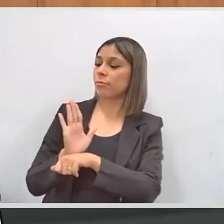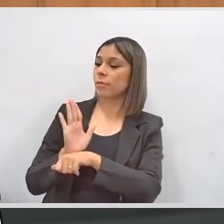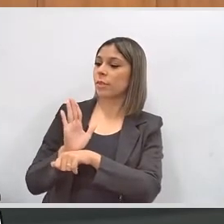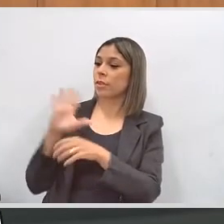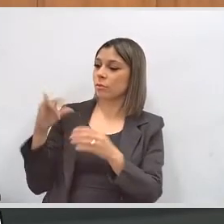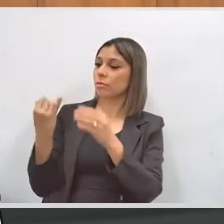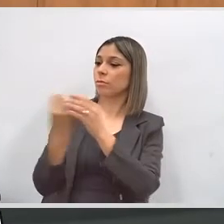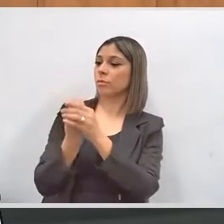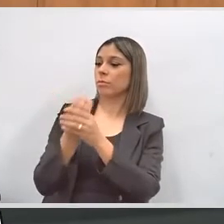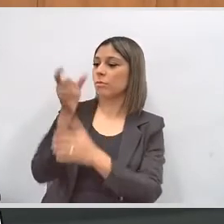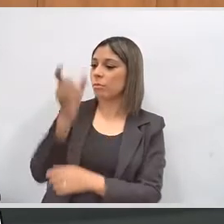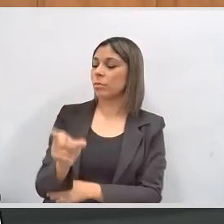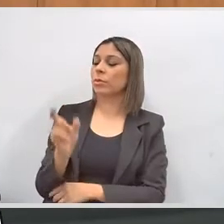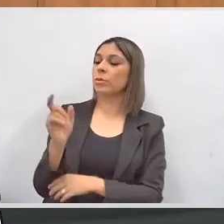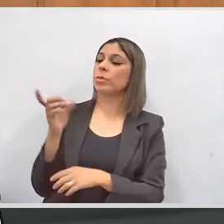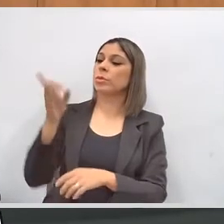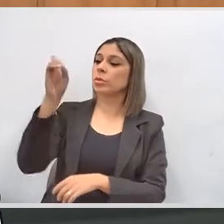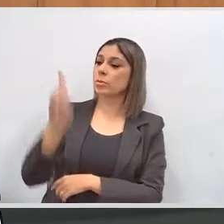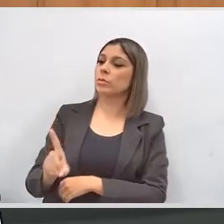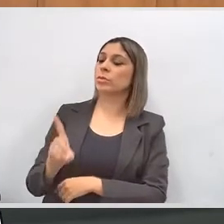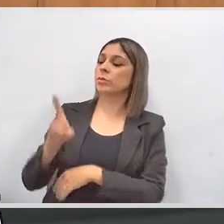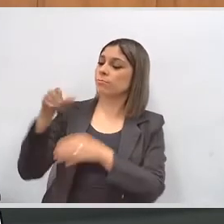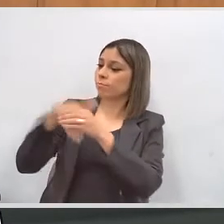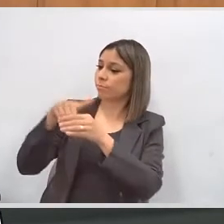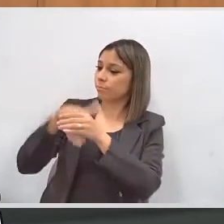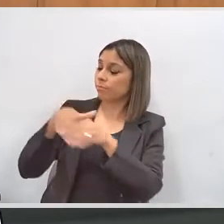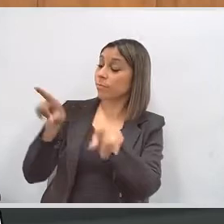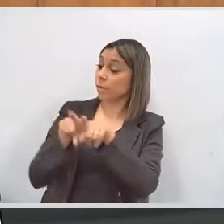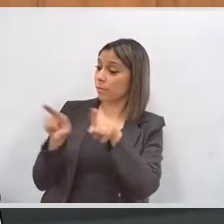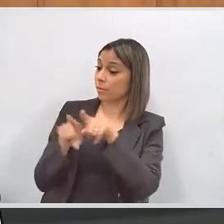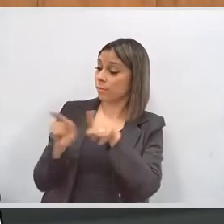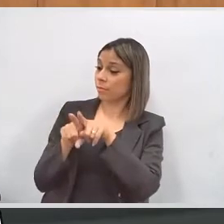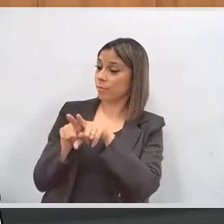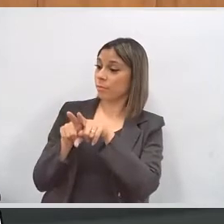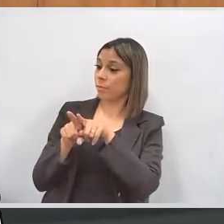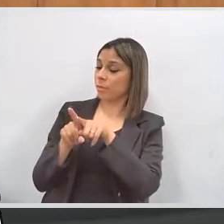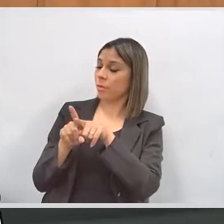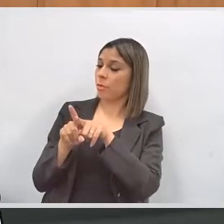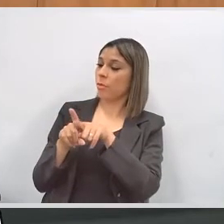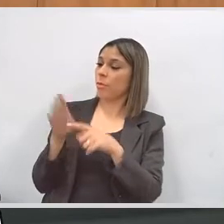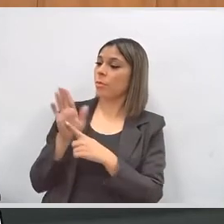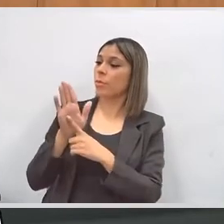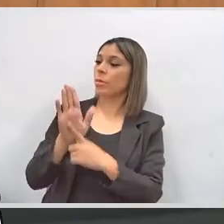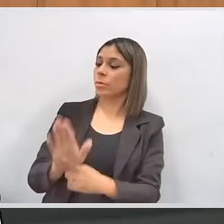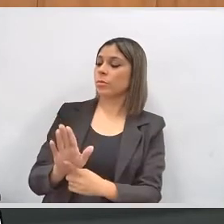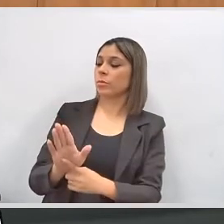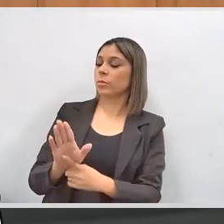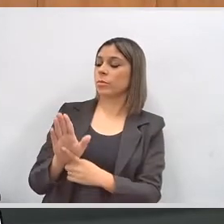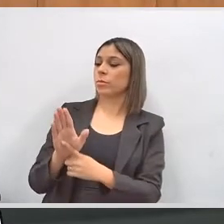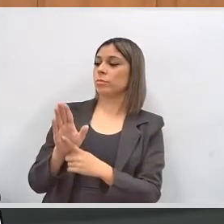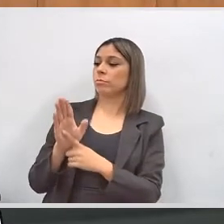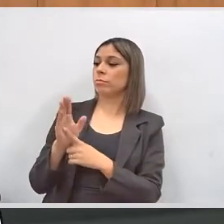nas ações de inclusão da pessoa com deficiência no processo eleitoral e no exercício da cidadania democrática, eliminando